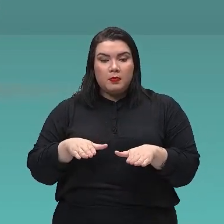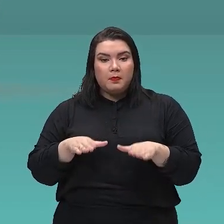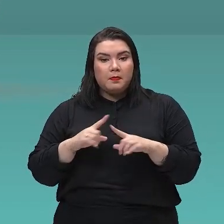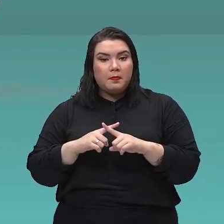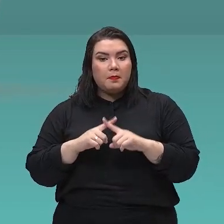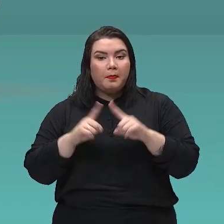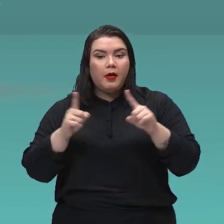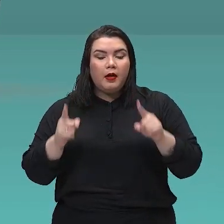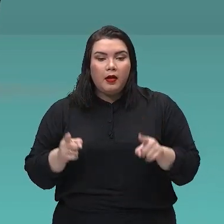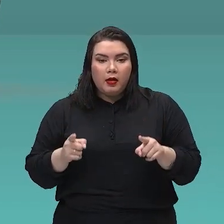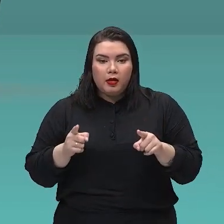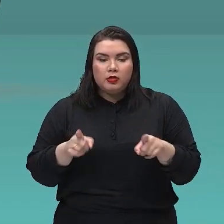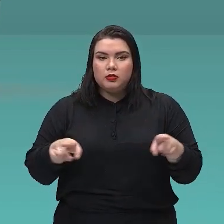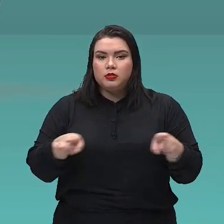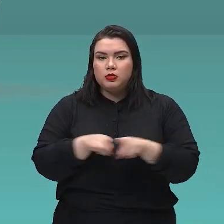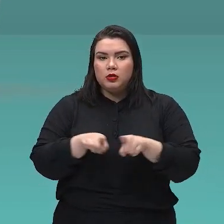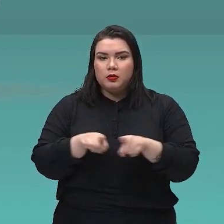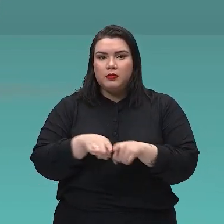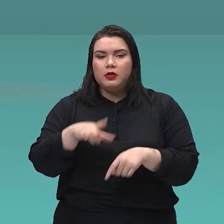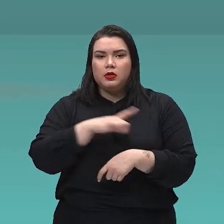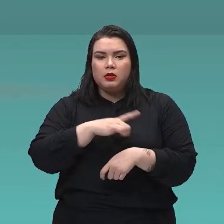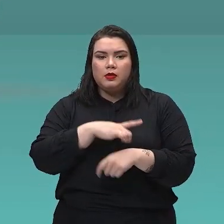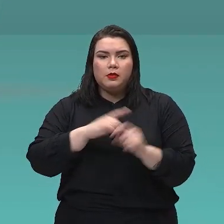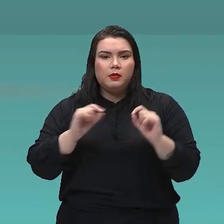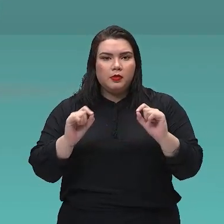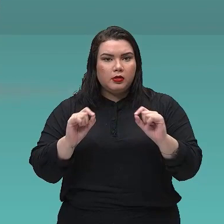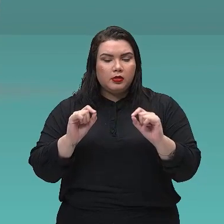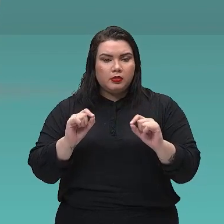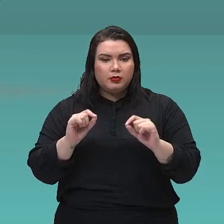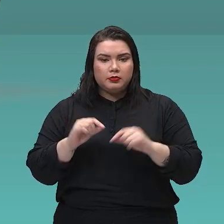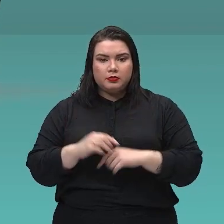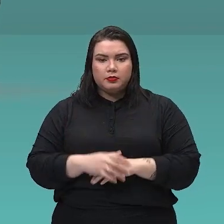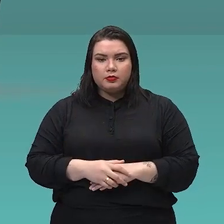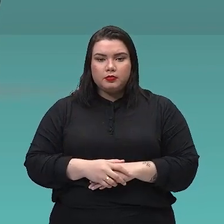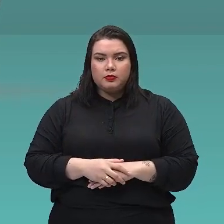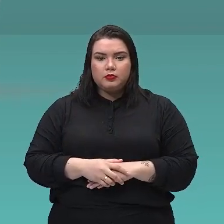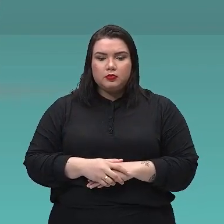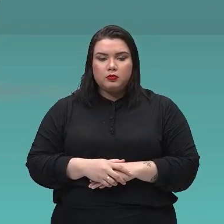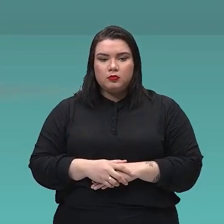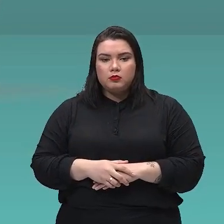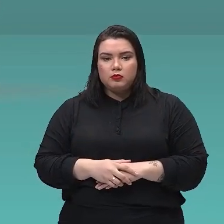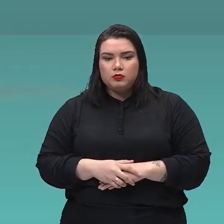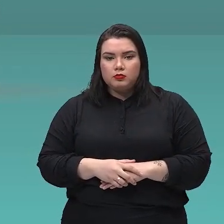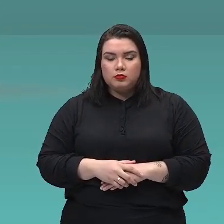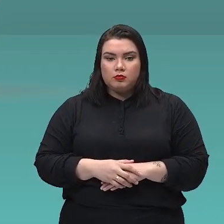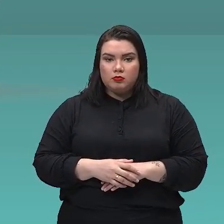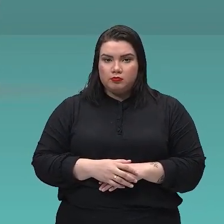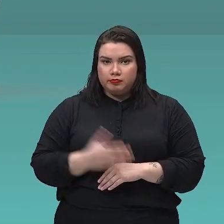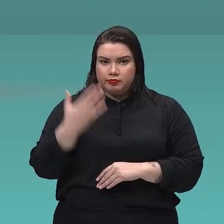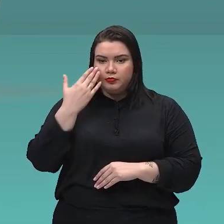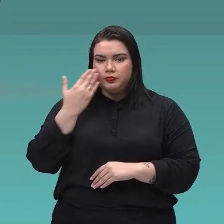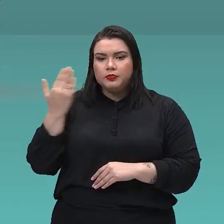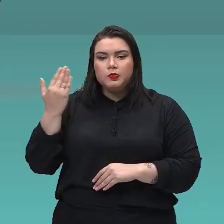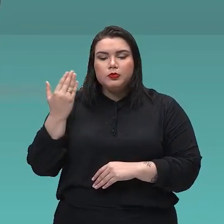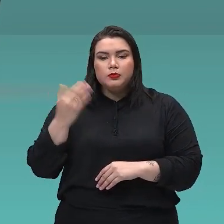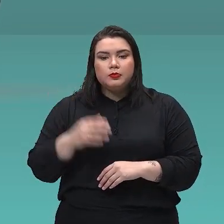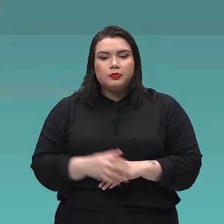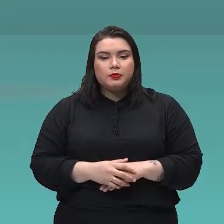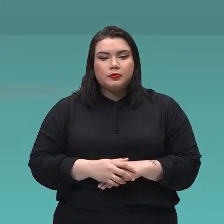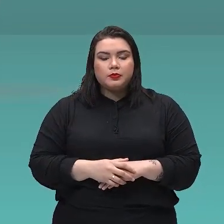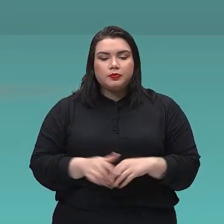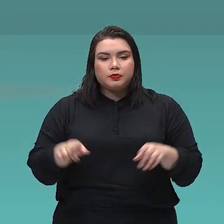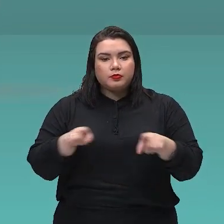bicicleta... Nessa bicicleta também, vocês vejam que